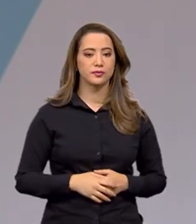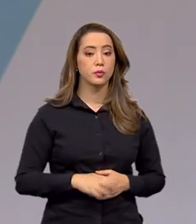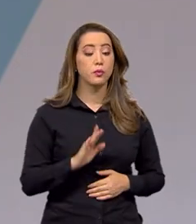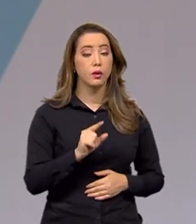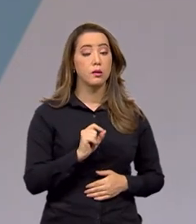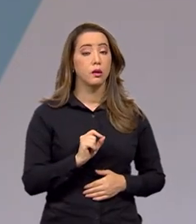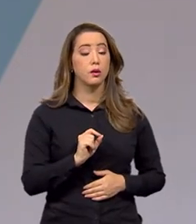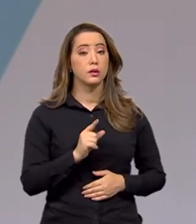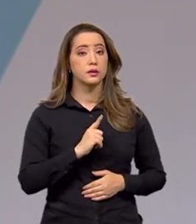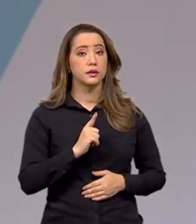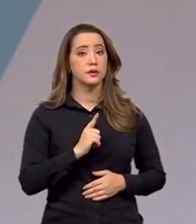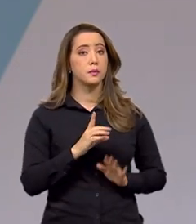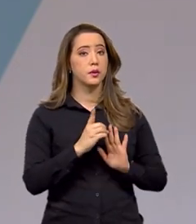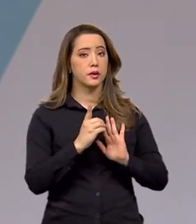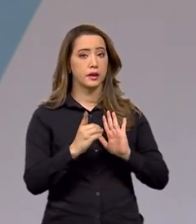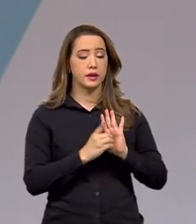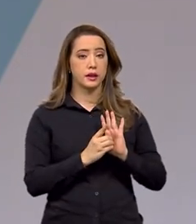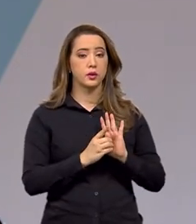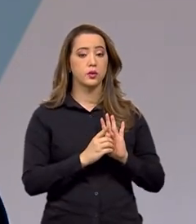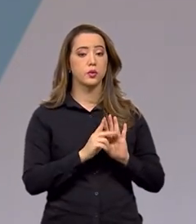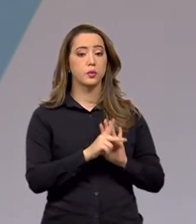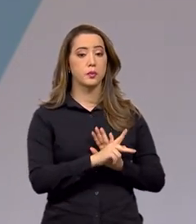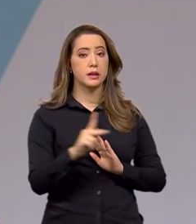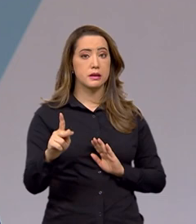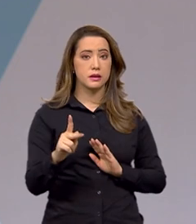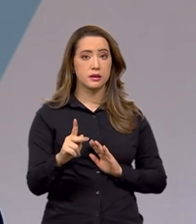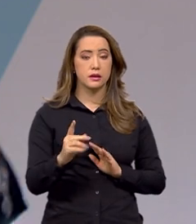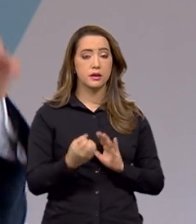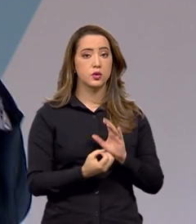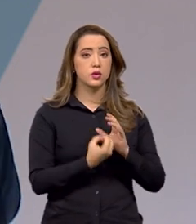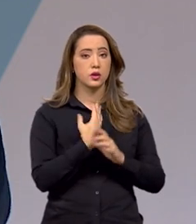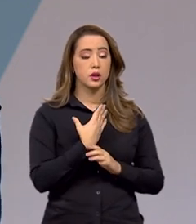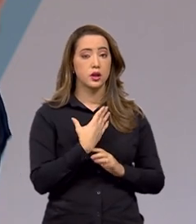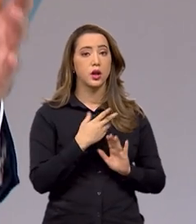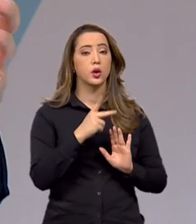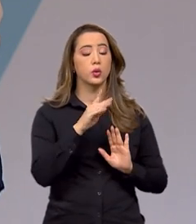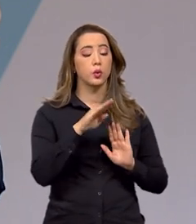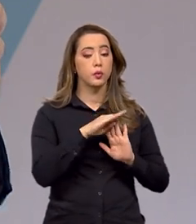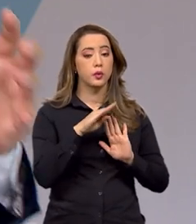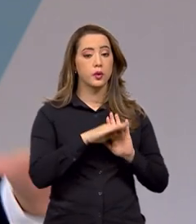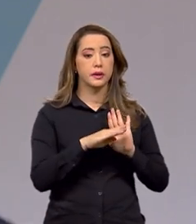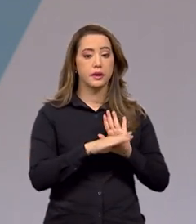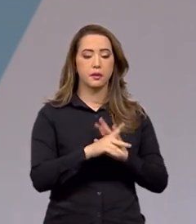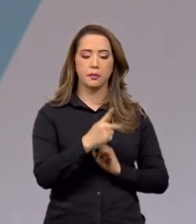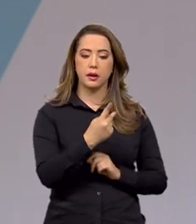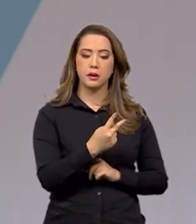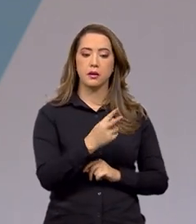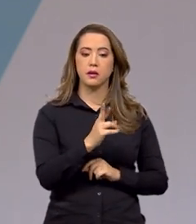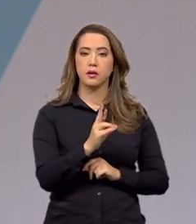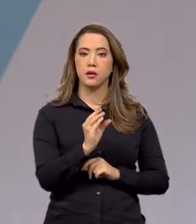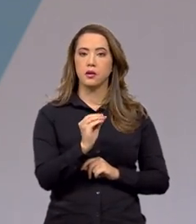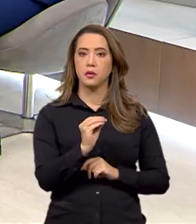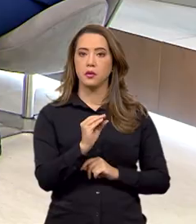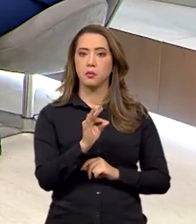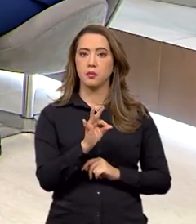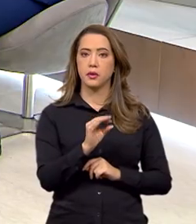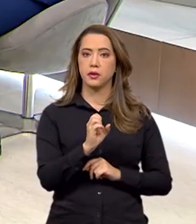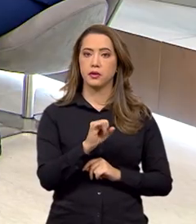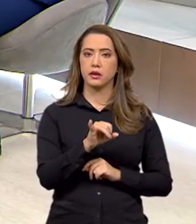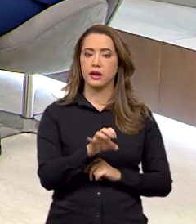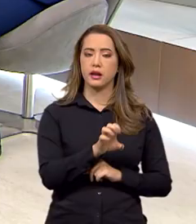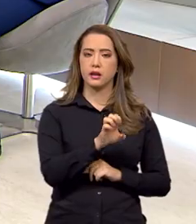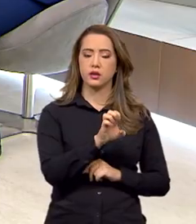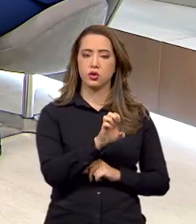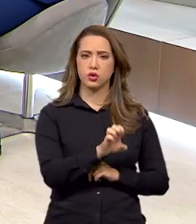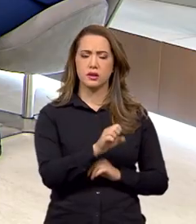Secretário, teve também um decreto do presidente estabelecendo o PROTEGE, nesse bojo de ações do Maio Laranja. Fala um pouquinho para